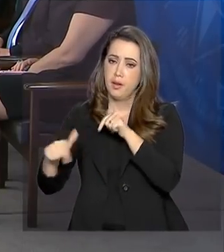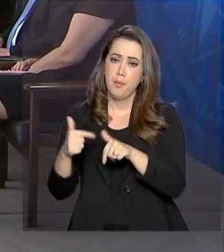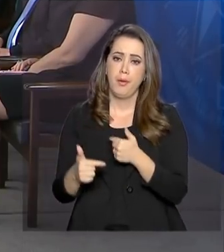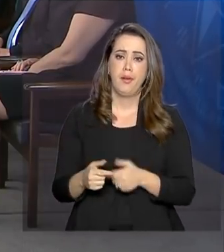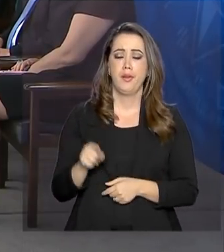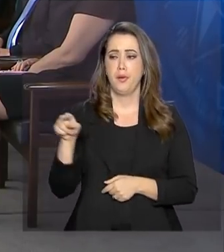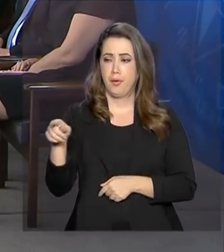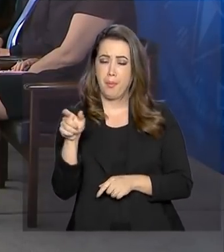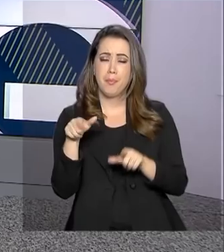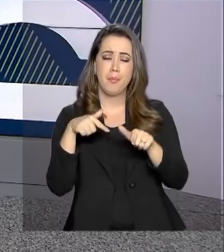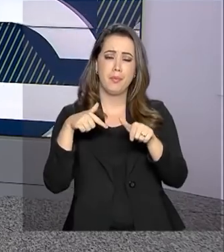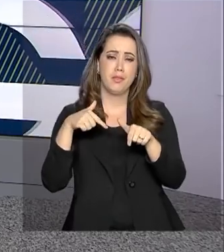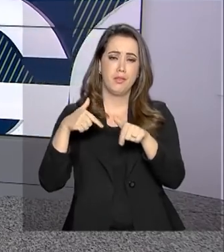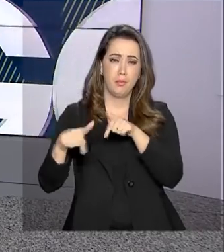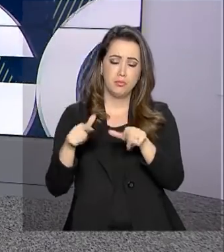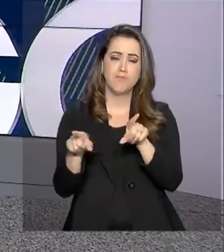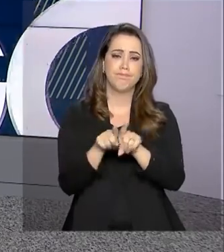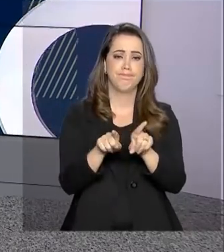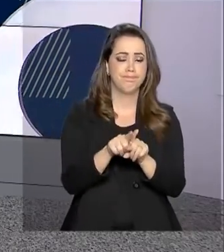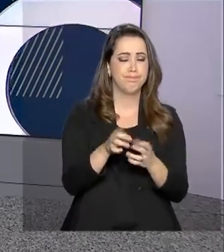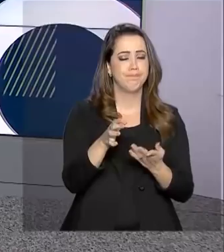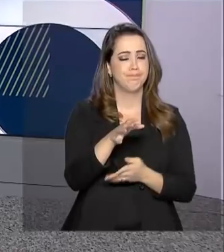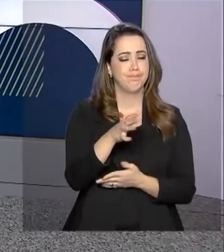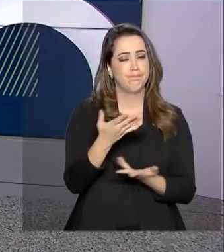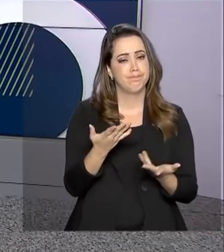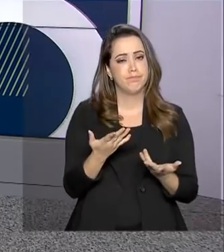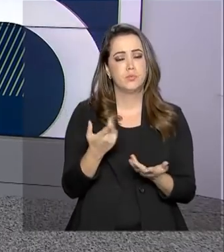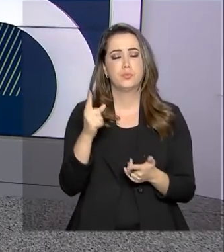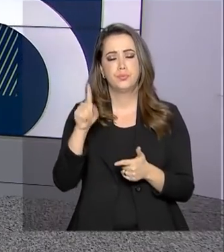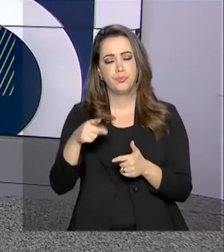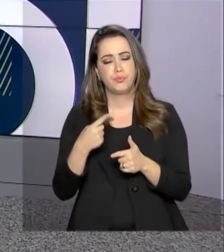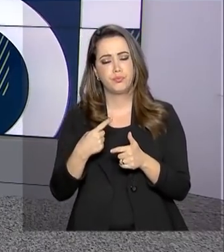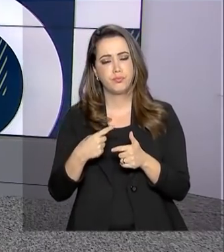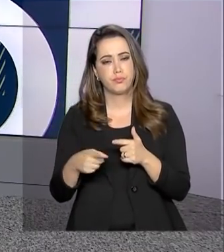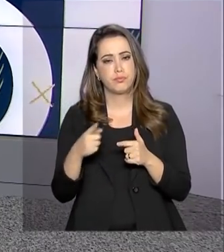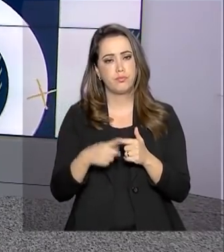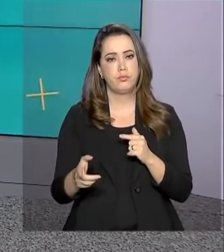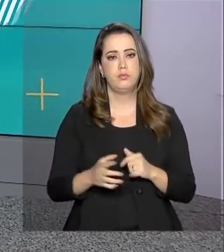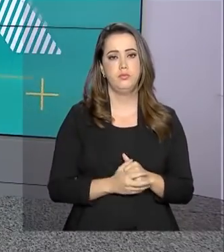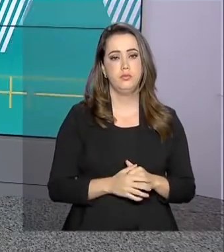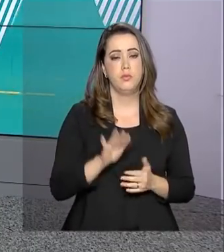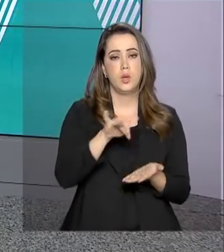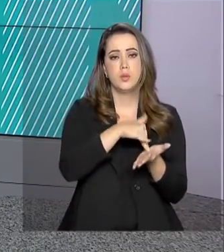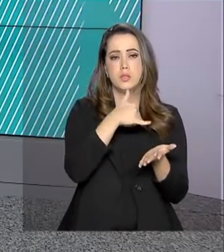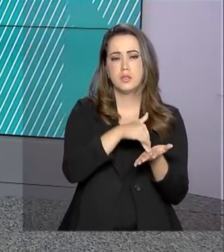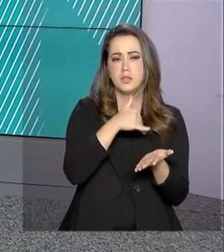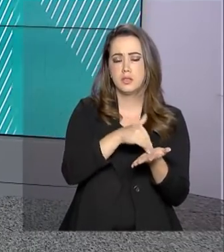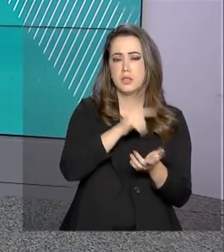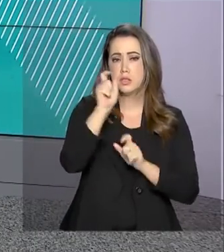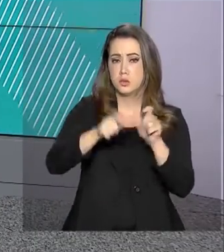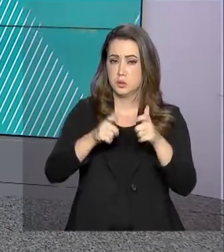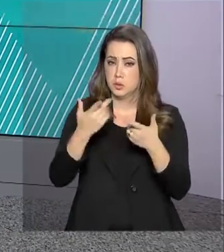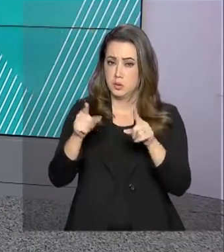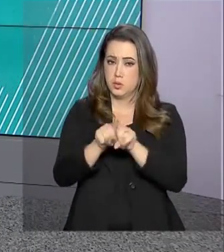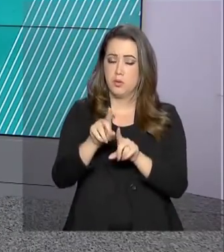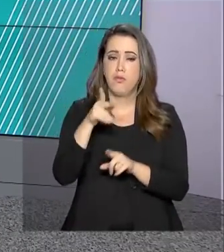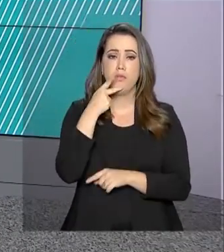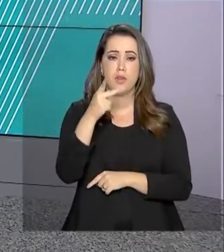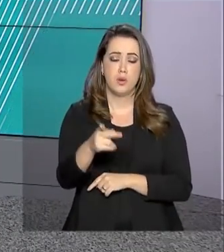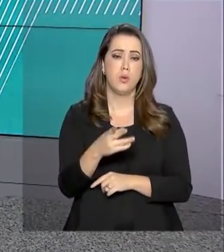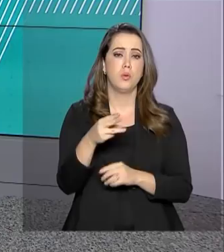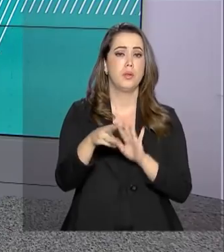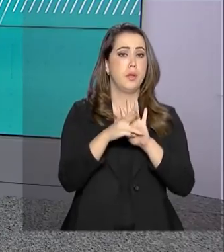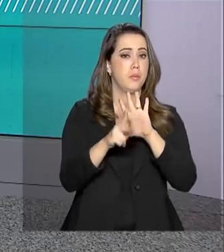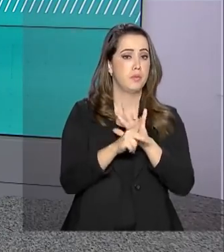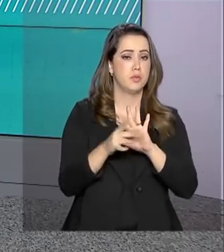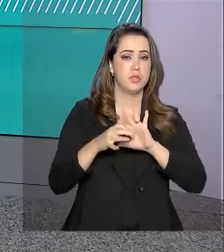até quem quer ser empregado. O secretário especial de Desburocratização, Gestão e Governo Digital disse que a medida